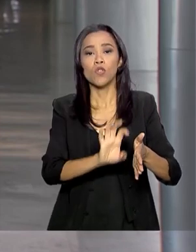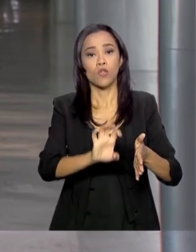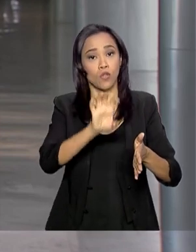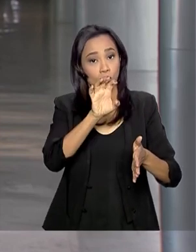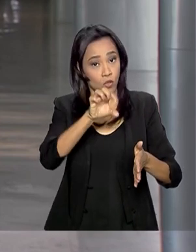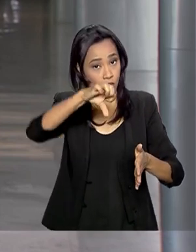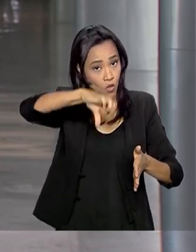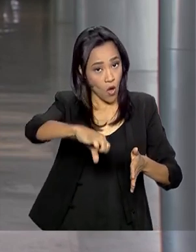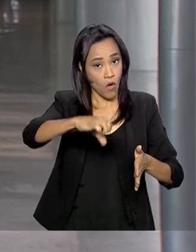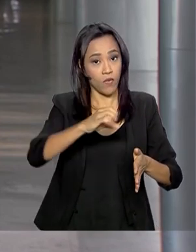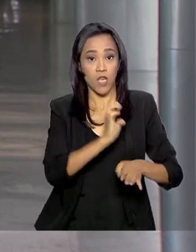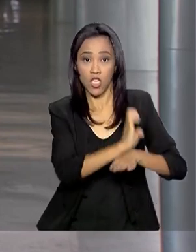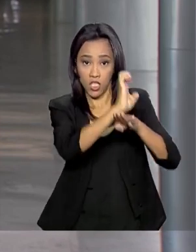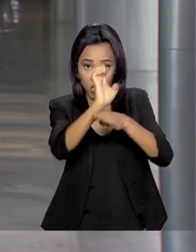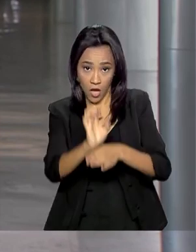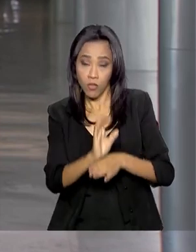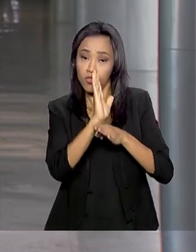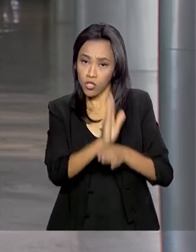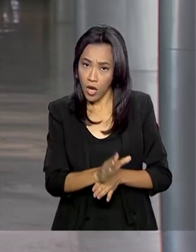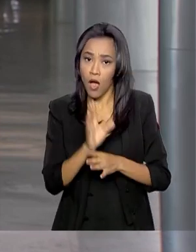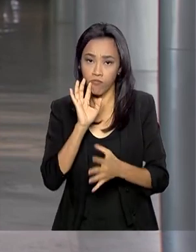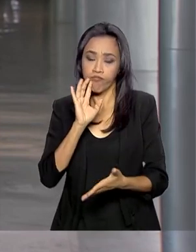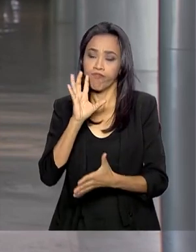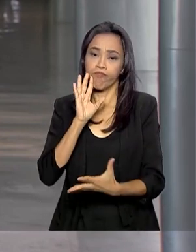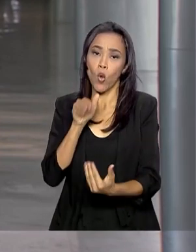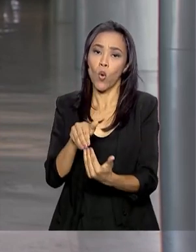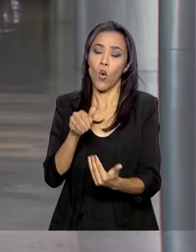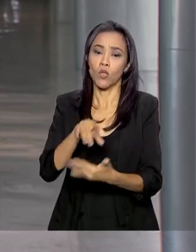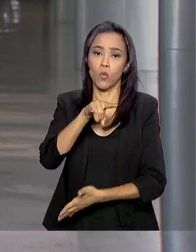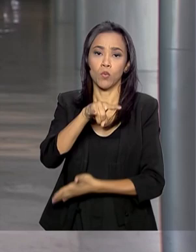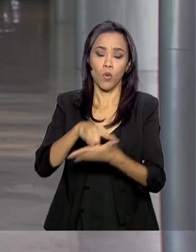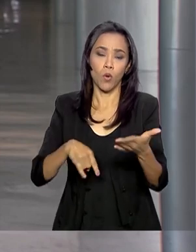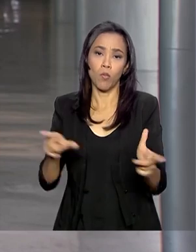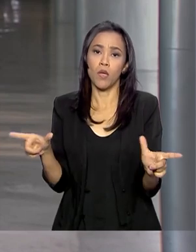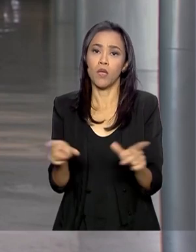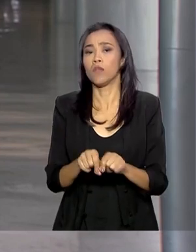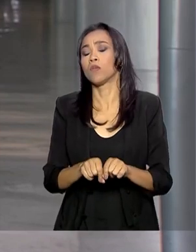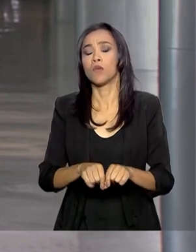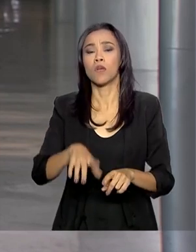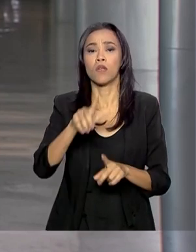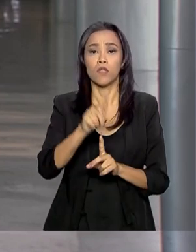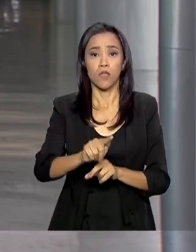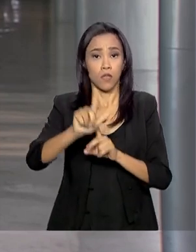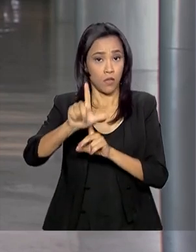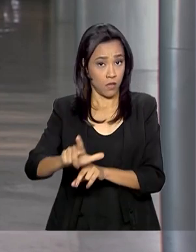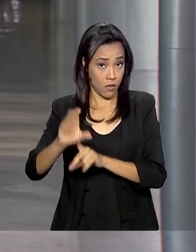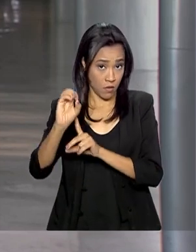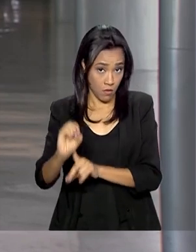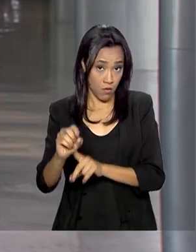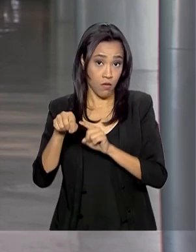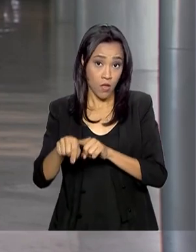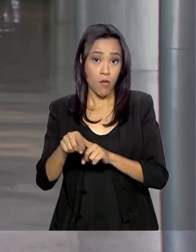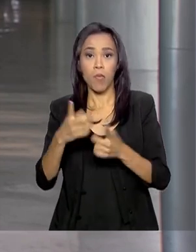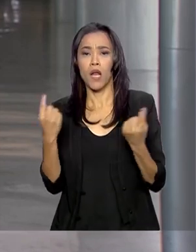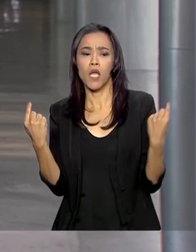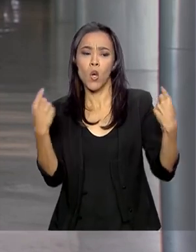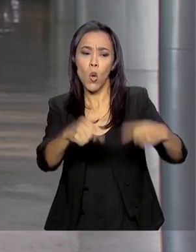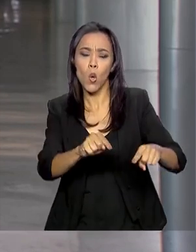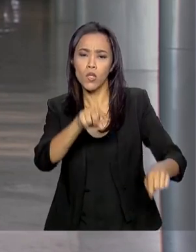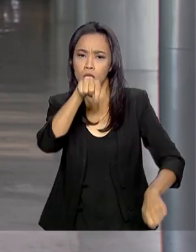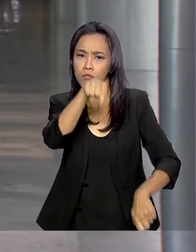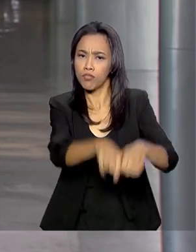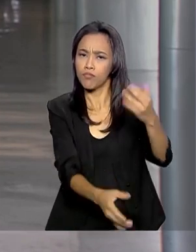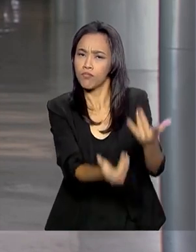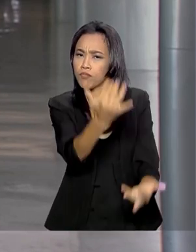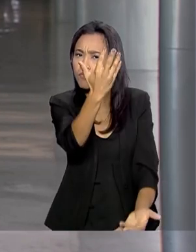aderiram ao decreto da garantia e da lei da ordem para iniciar as operações de combate aos incêndios na